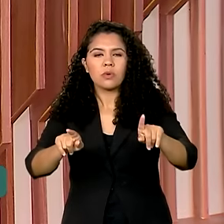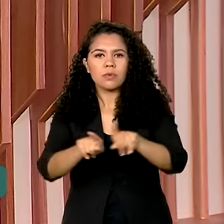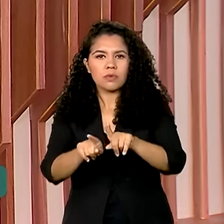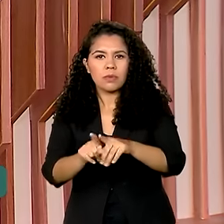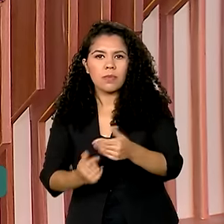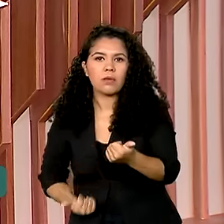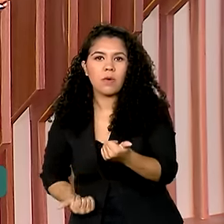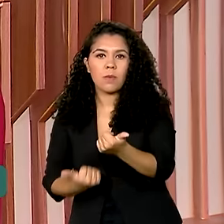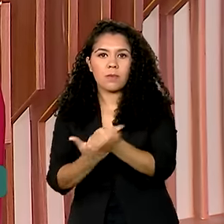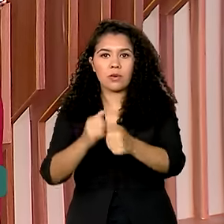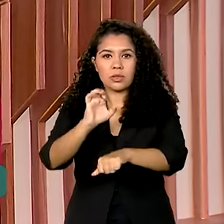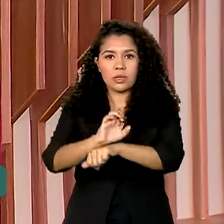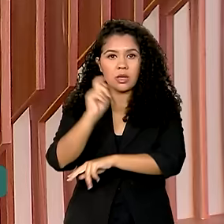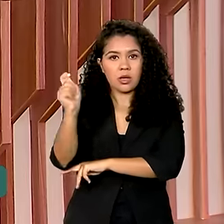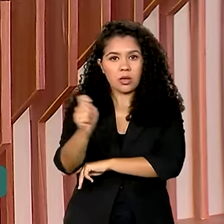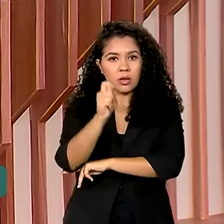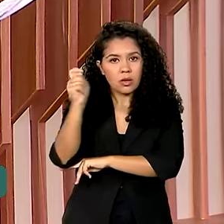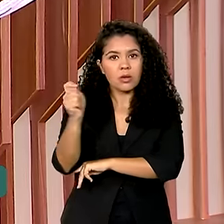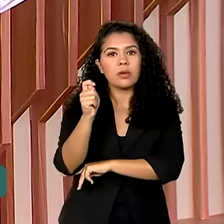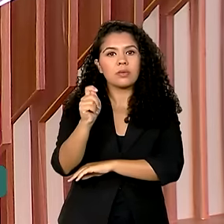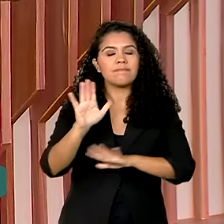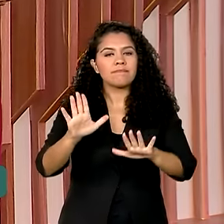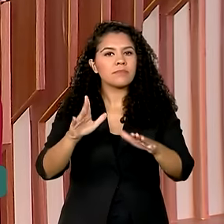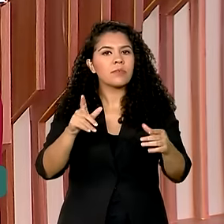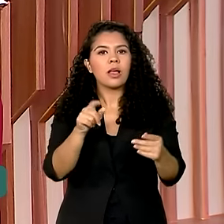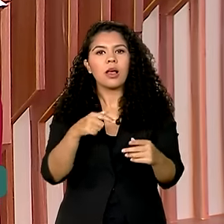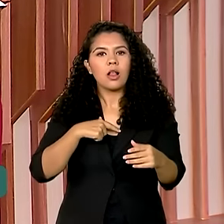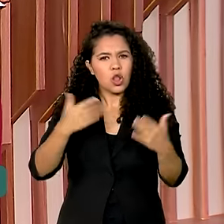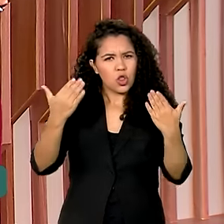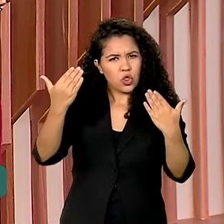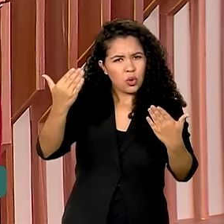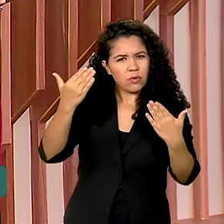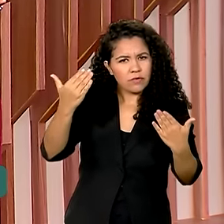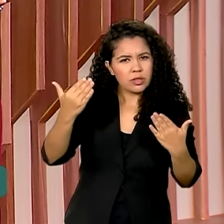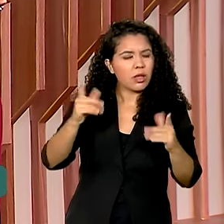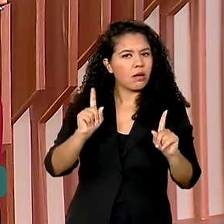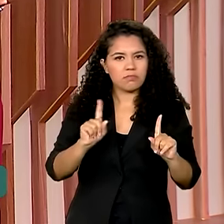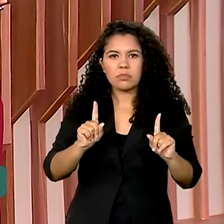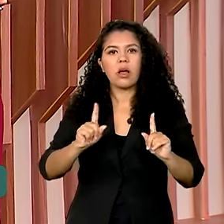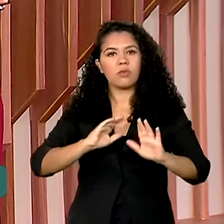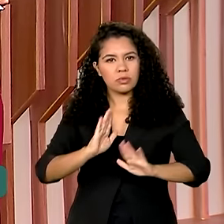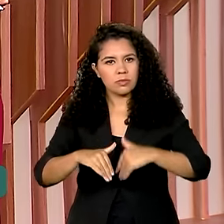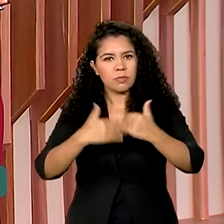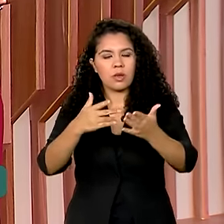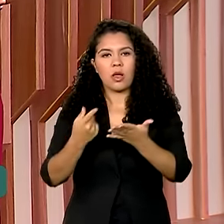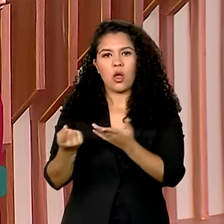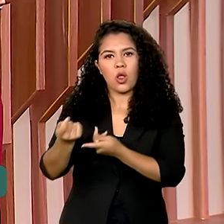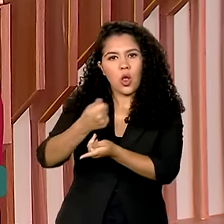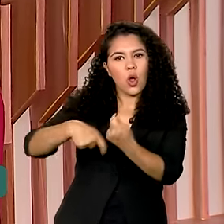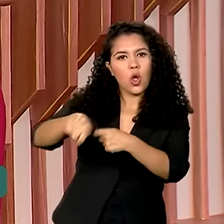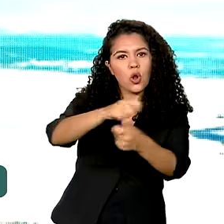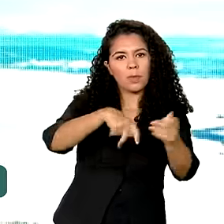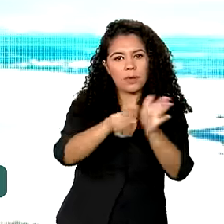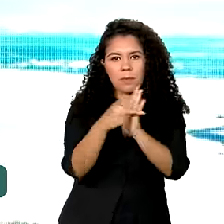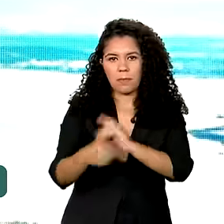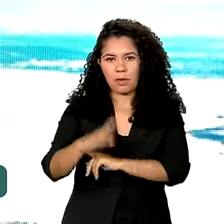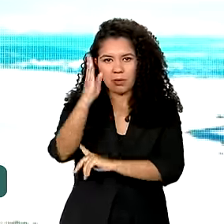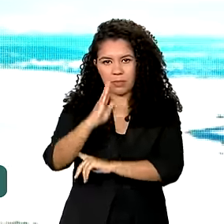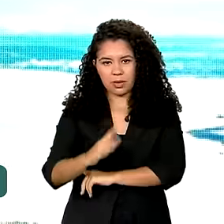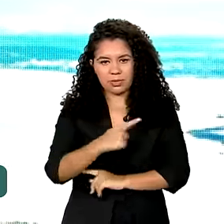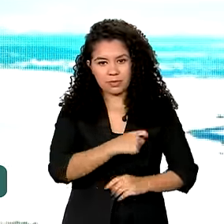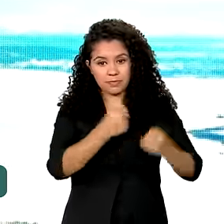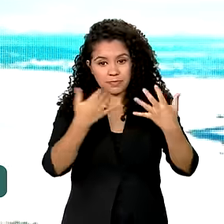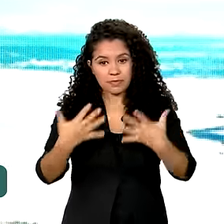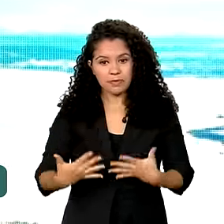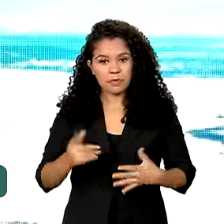Sul. Segundo o presidente Lula, não há motivos para duvidar do bom desempenho da economia brasileira neste ano. A gente